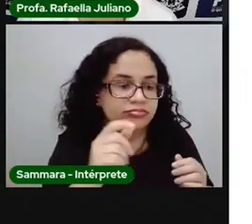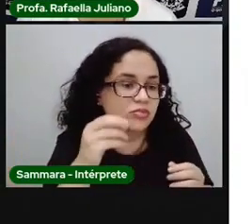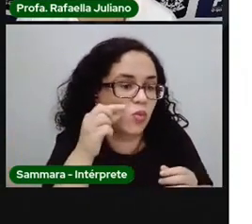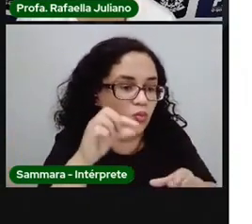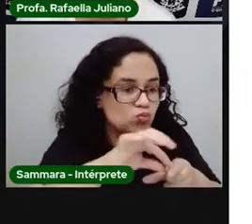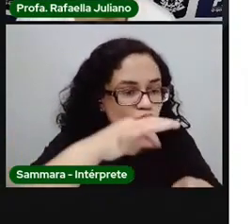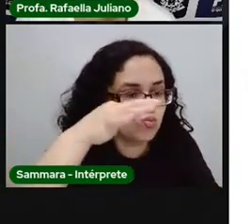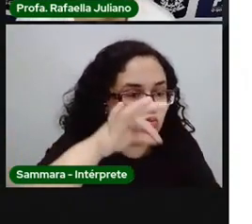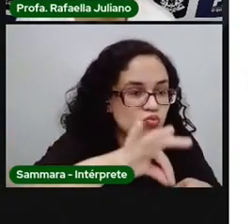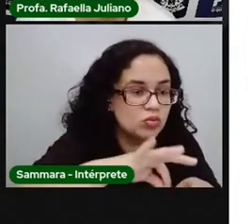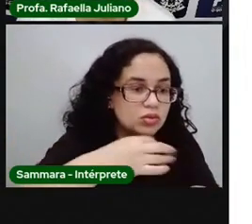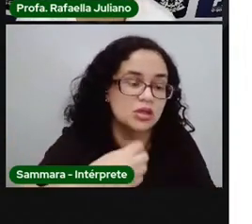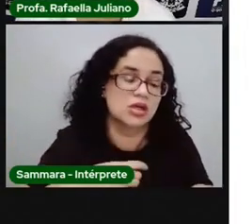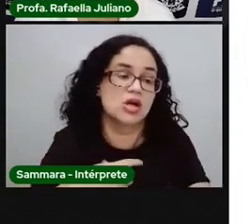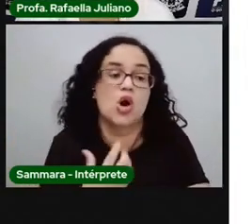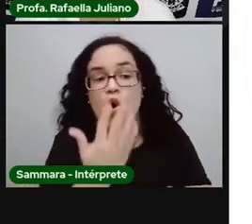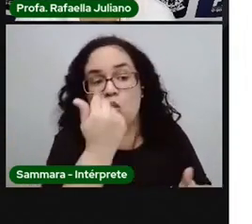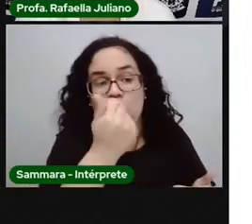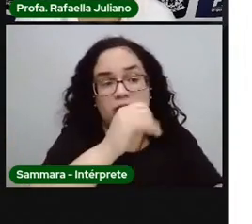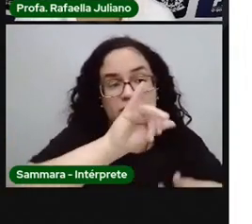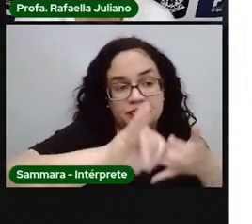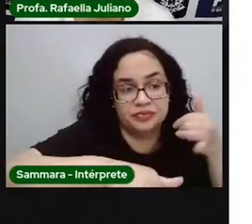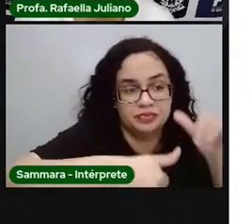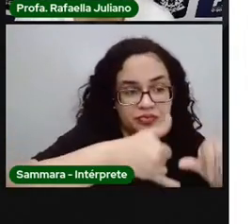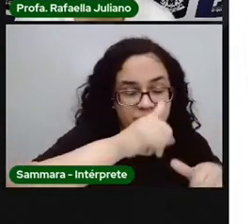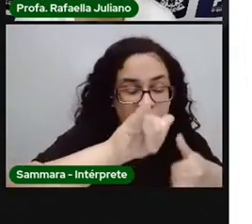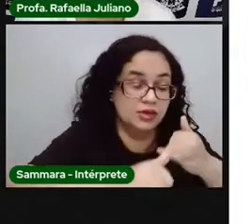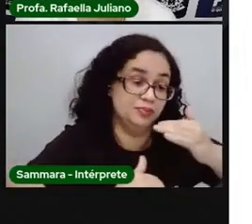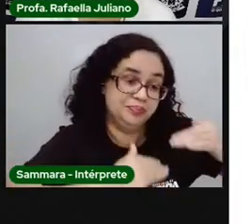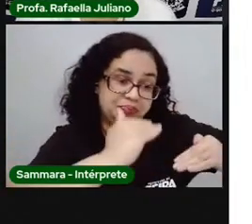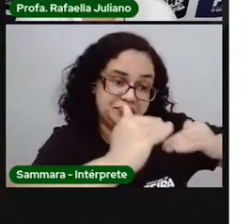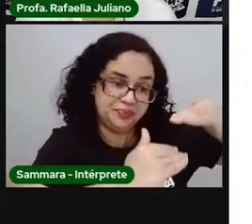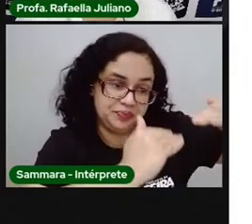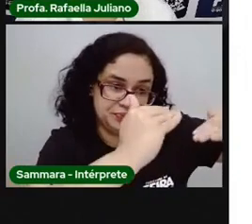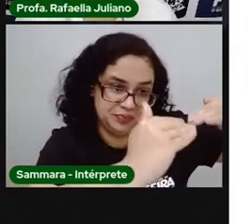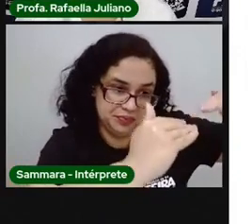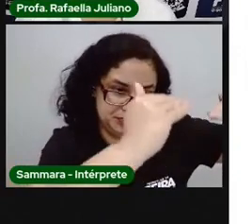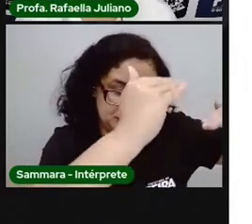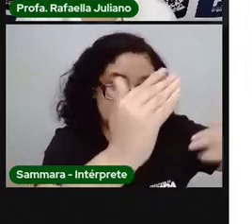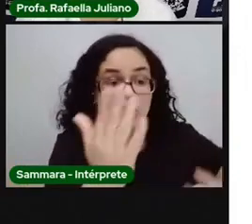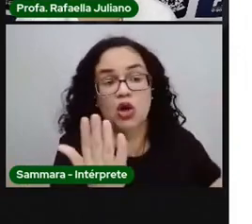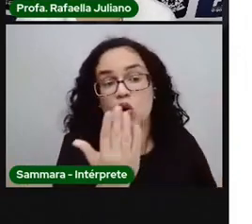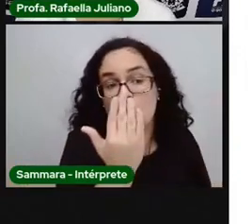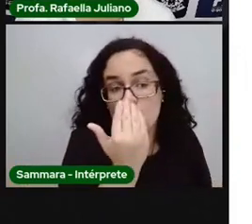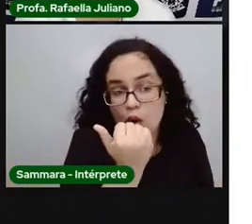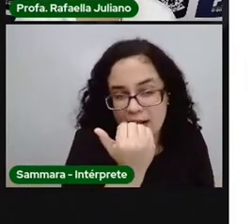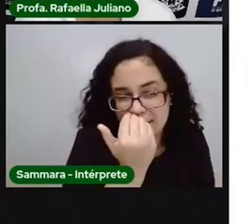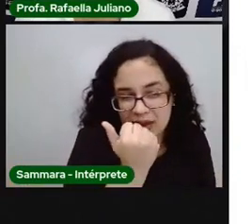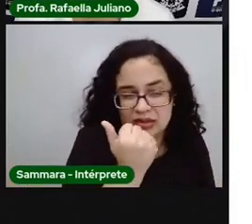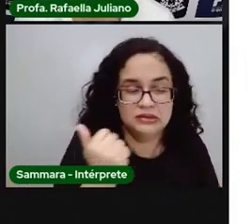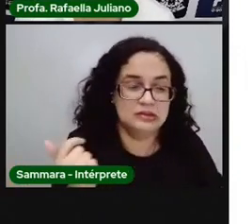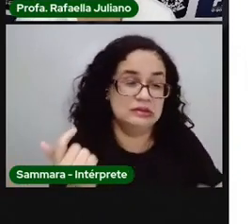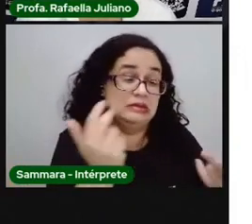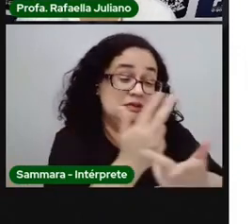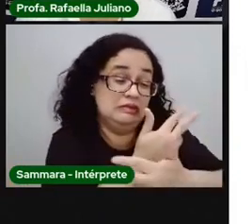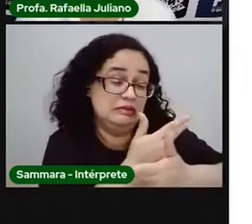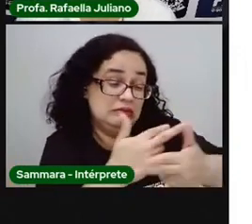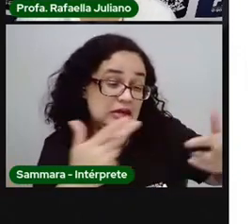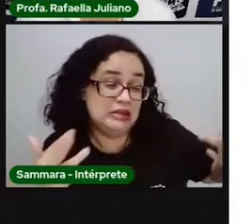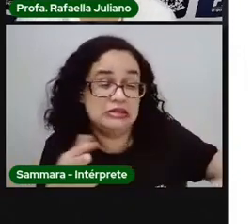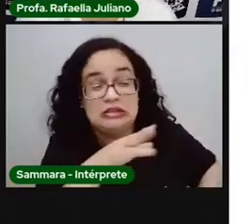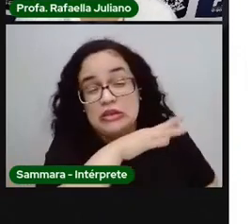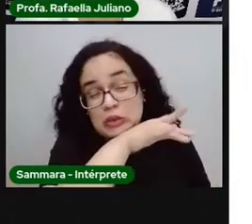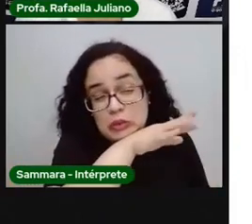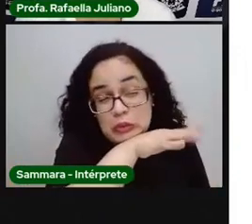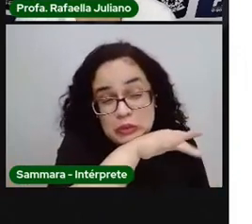que ele é um produto industrializado, é um produto processado, é um produto rico em gordura, gordura trans, que faz mal ao